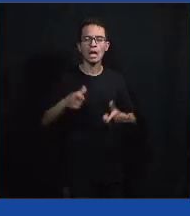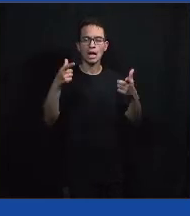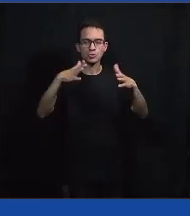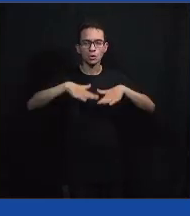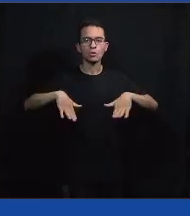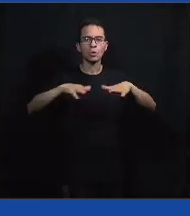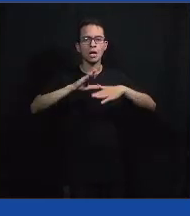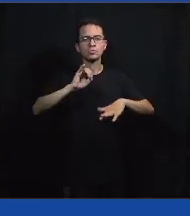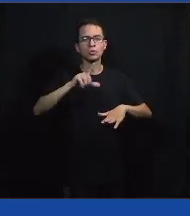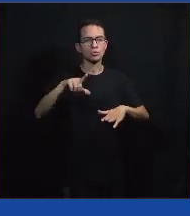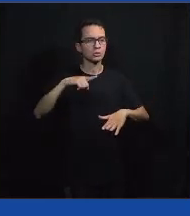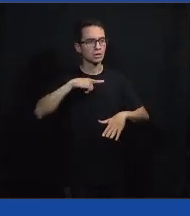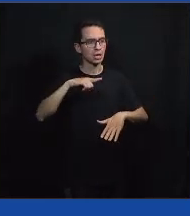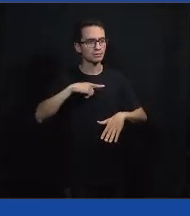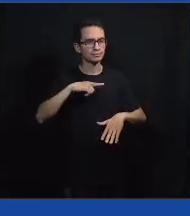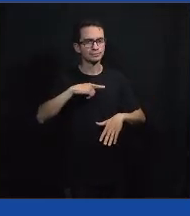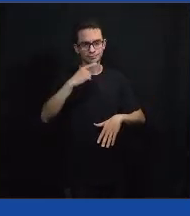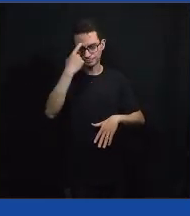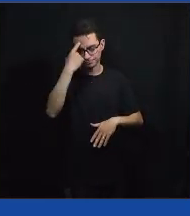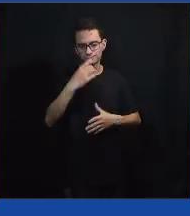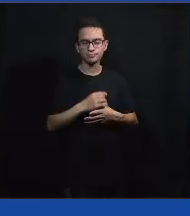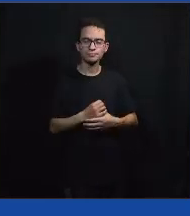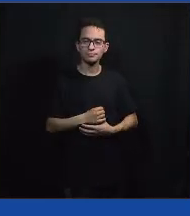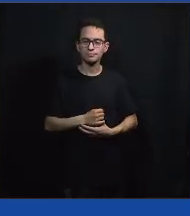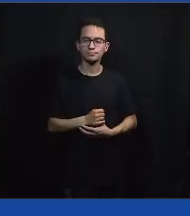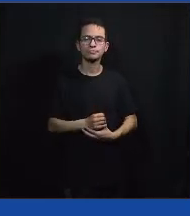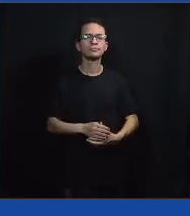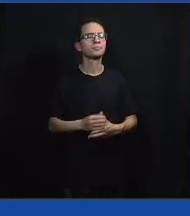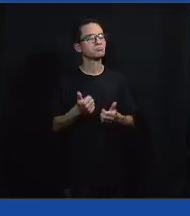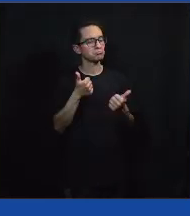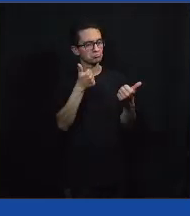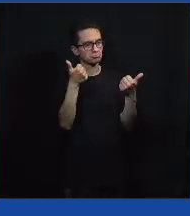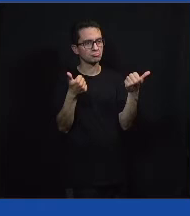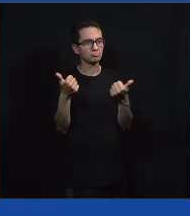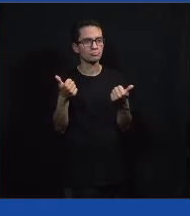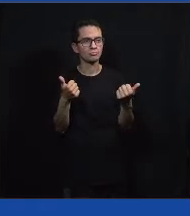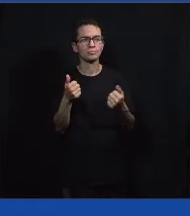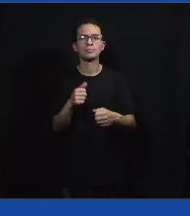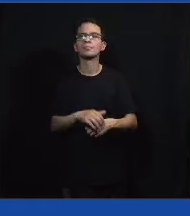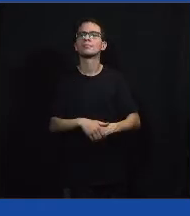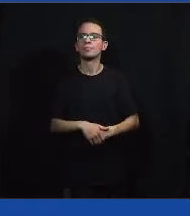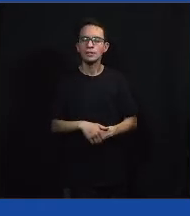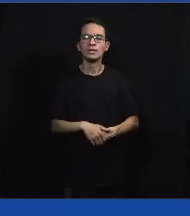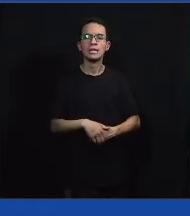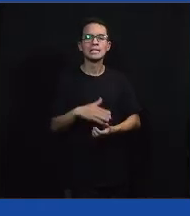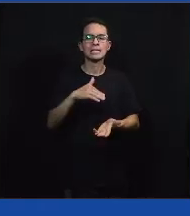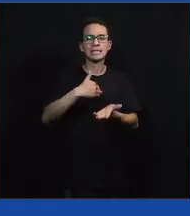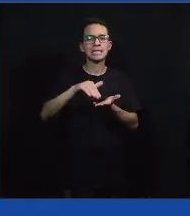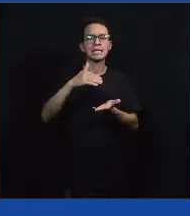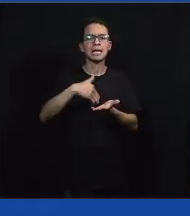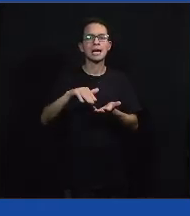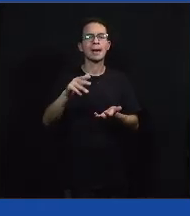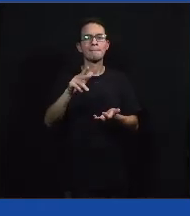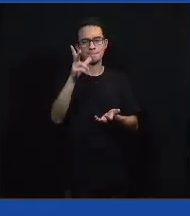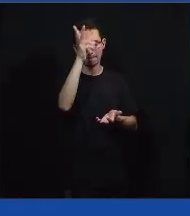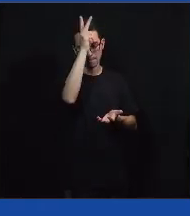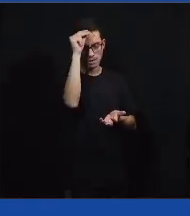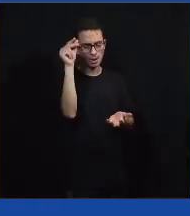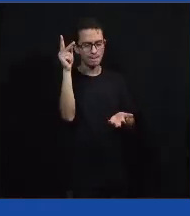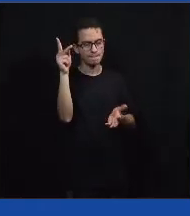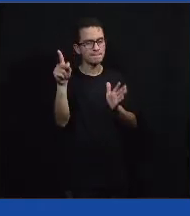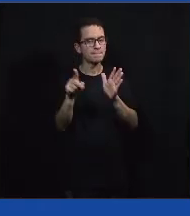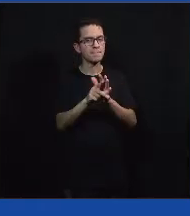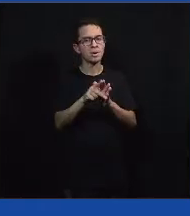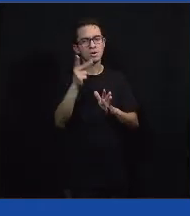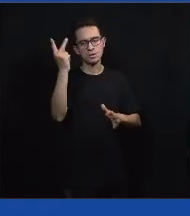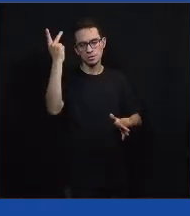várias diretorias regionais, é uma delas. Boa. Então, tem a Secretaria Municipal de São Paulo preocupada com